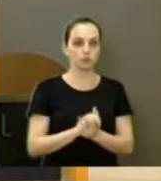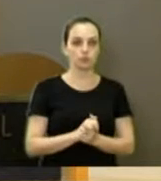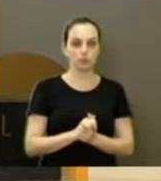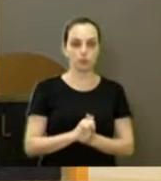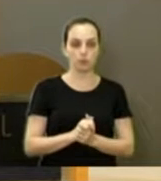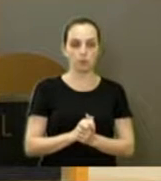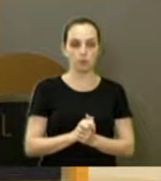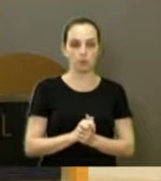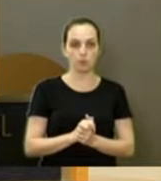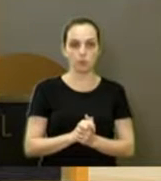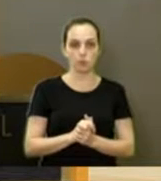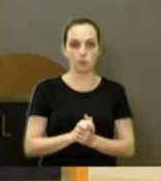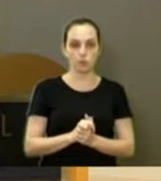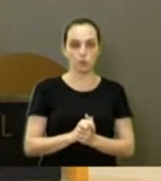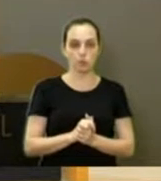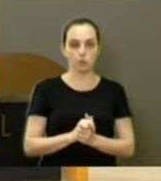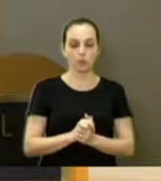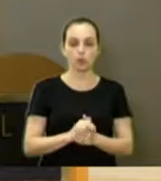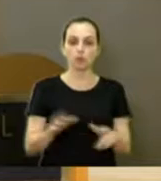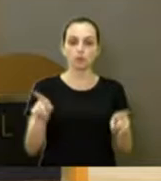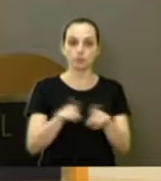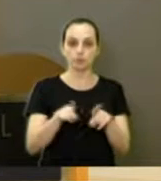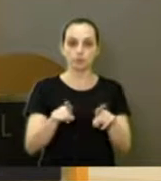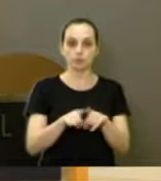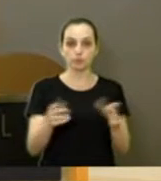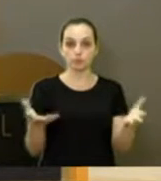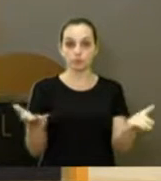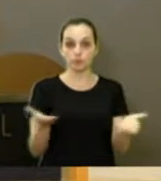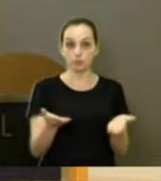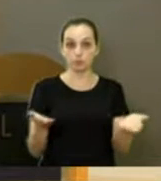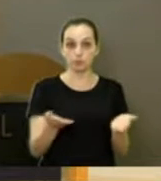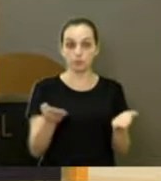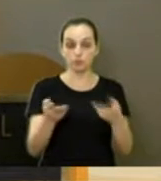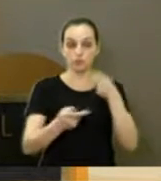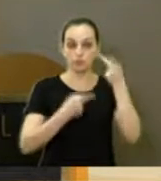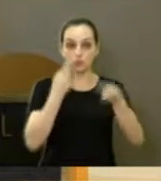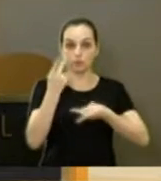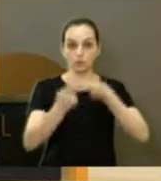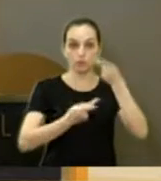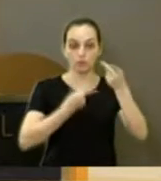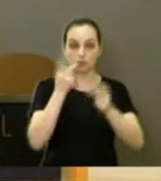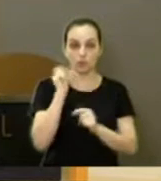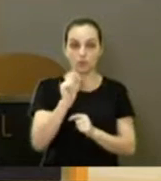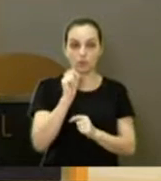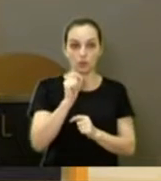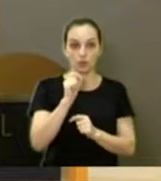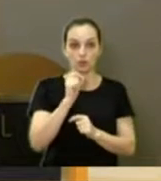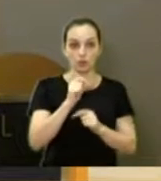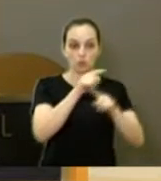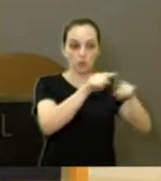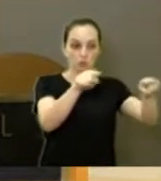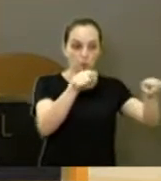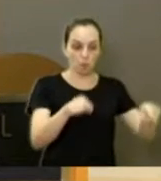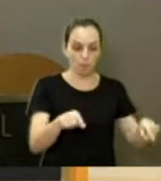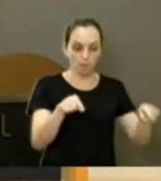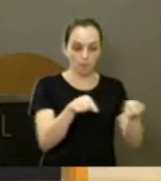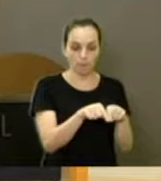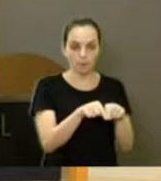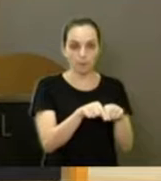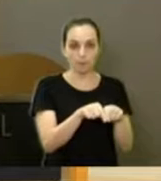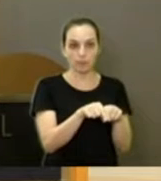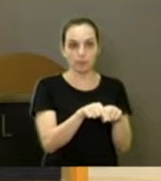Gerson Iachuda. Queria também agora falar sobre um terreno Gerson da